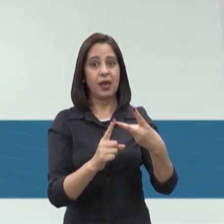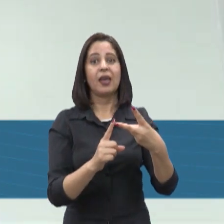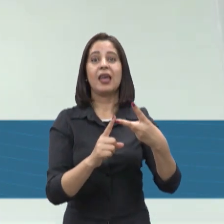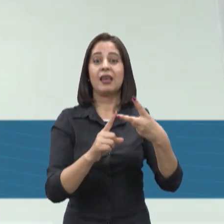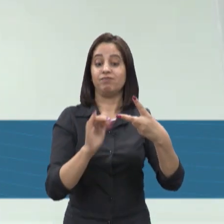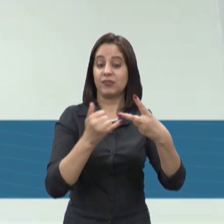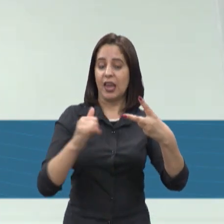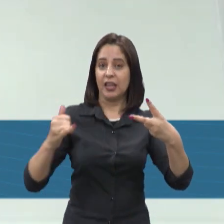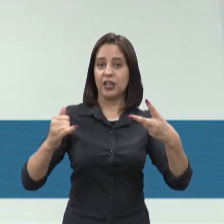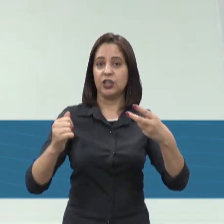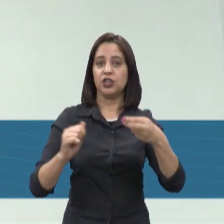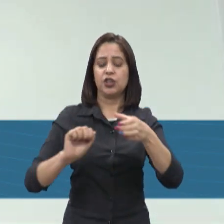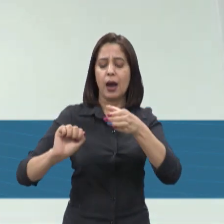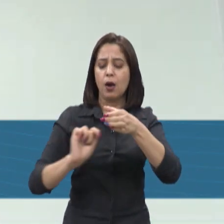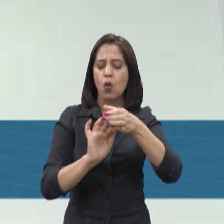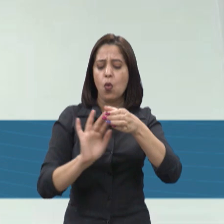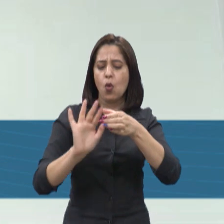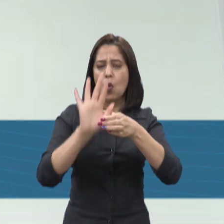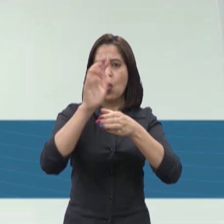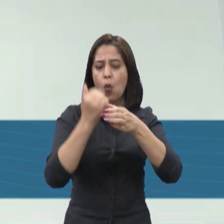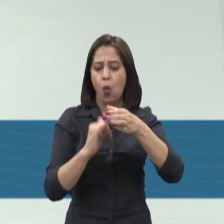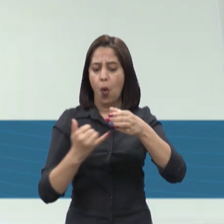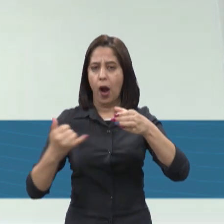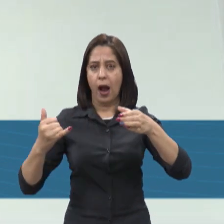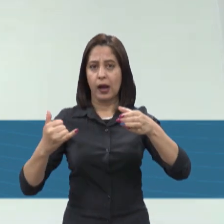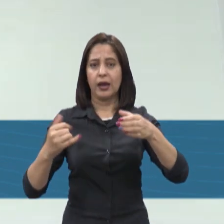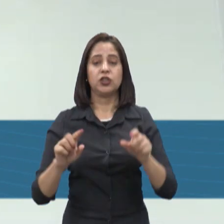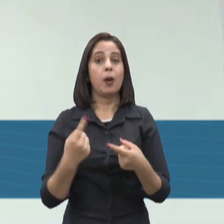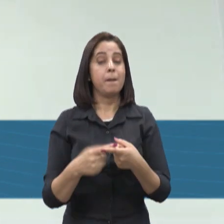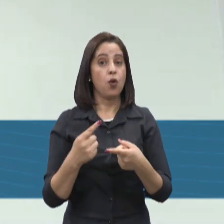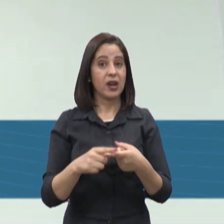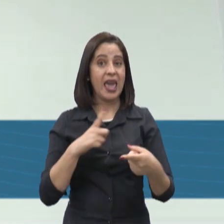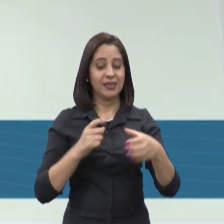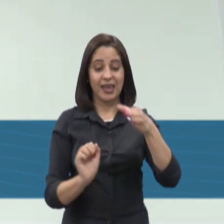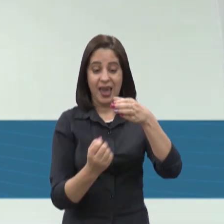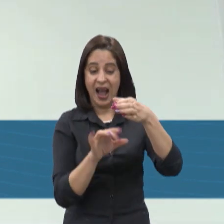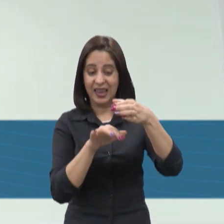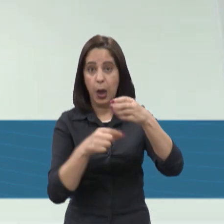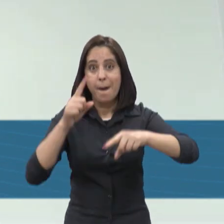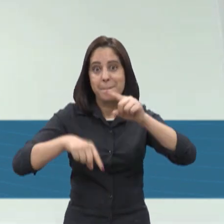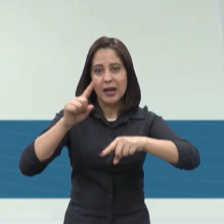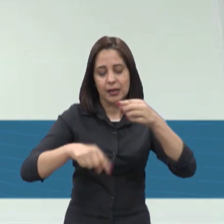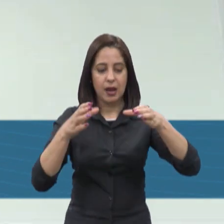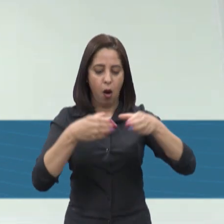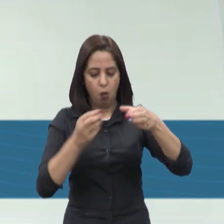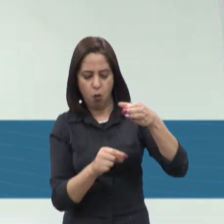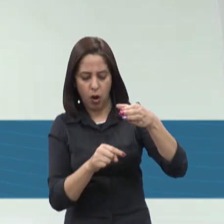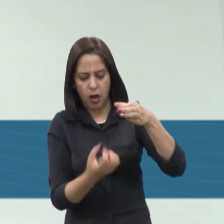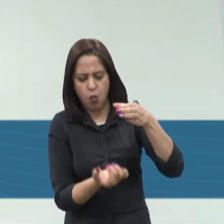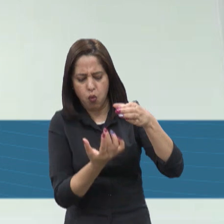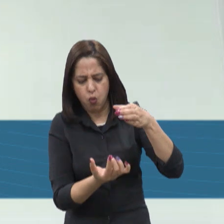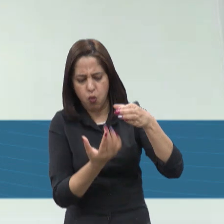termoelétricas. Então, as termoelétricas, elas geram energias pela queima de combustível. Então, esse